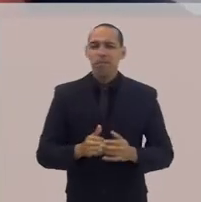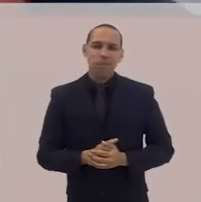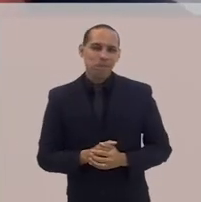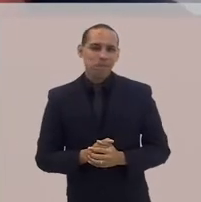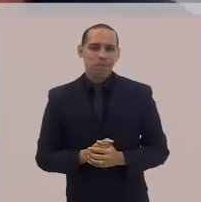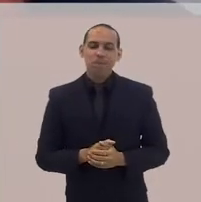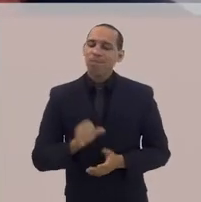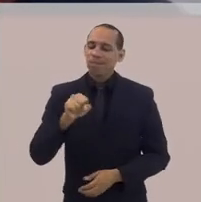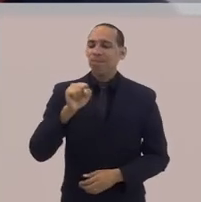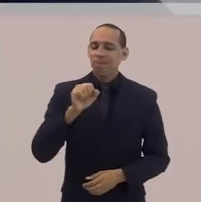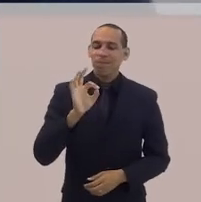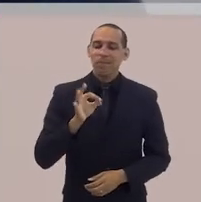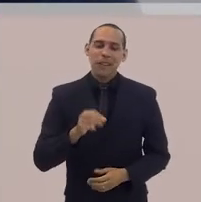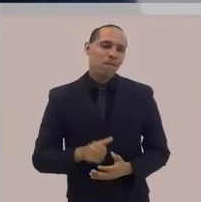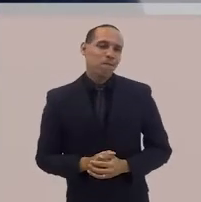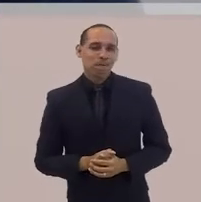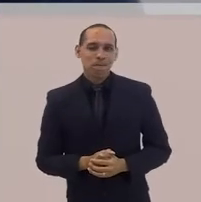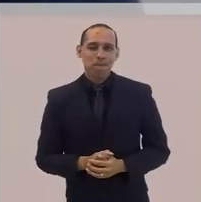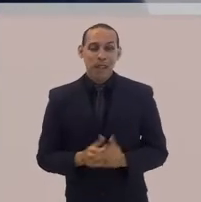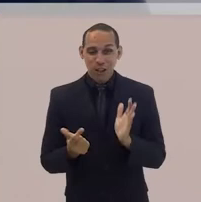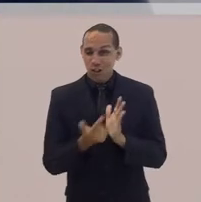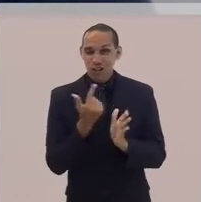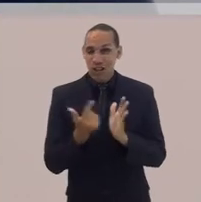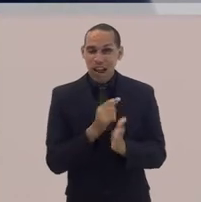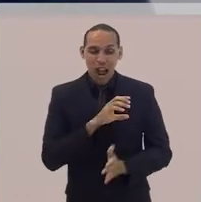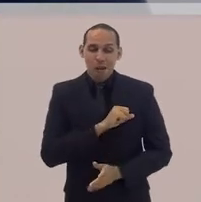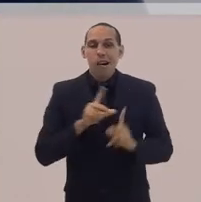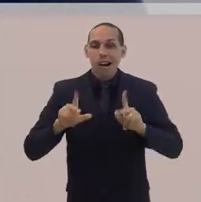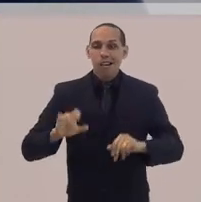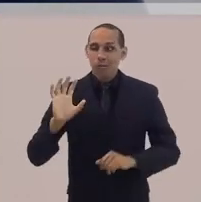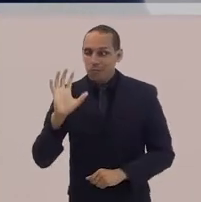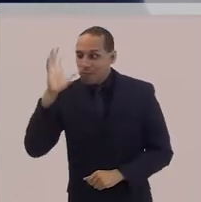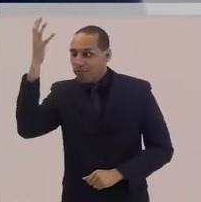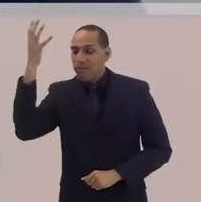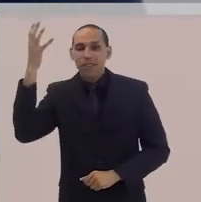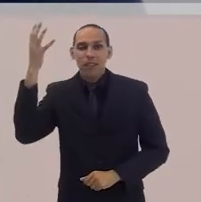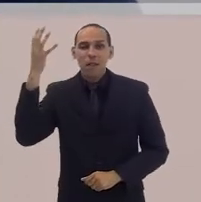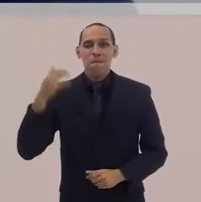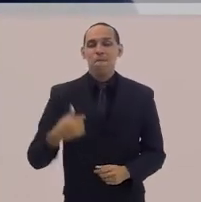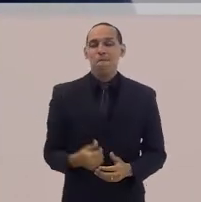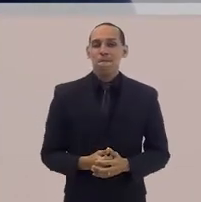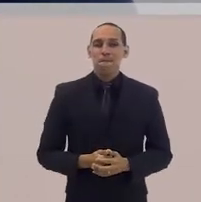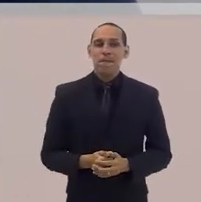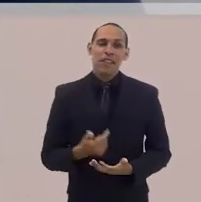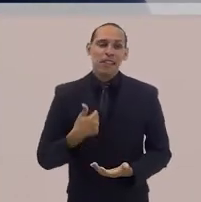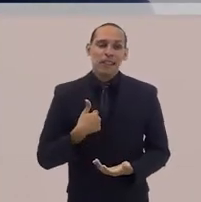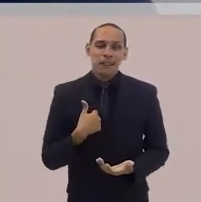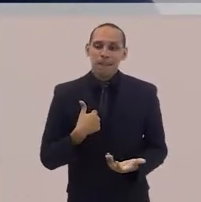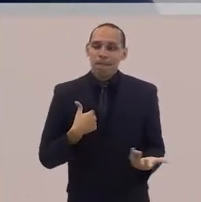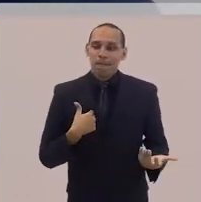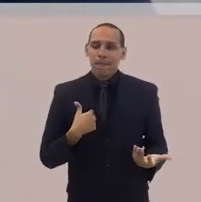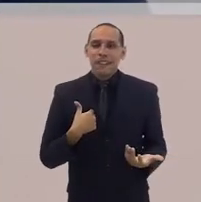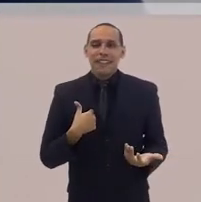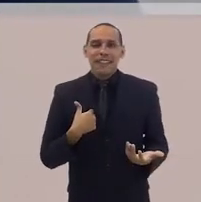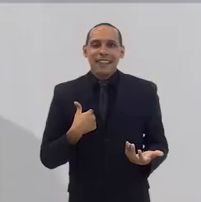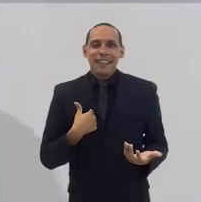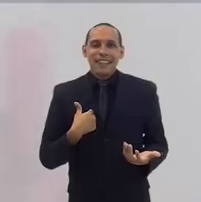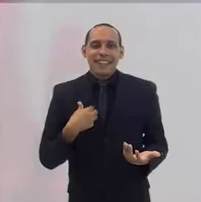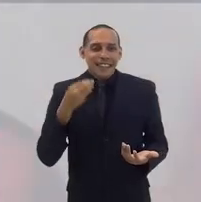tema para a gente. Certo. O livro O Amor como Revolução, eu tento